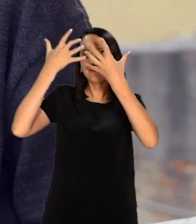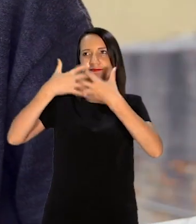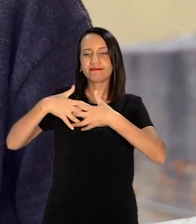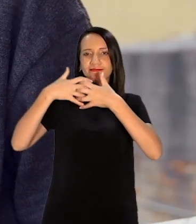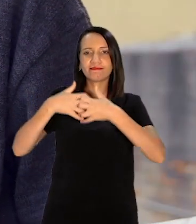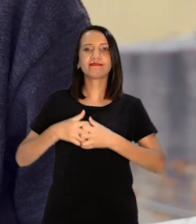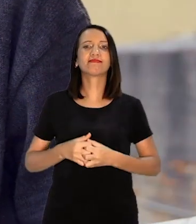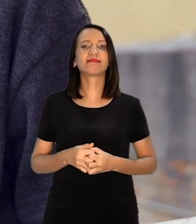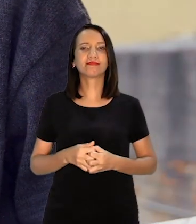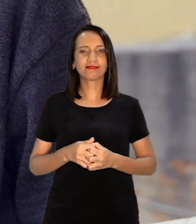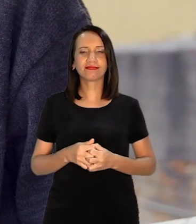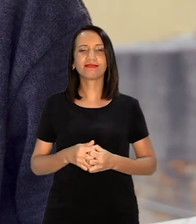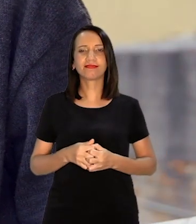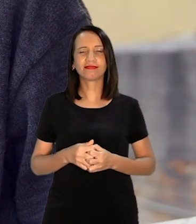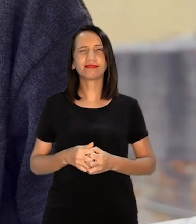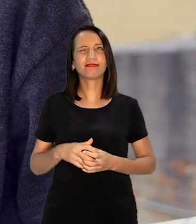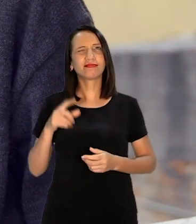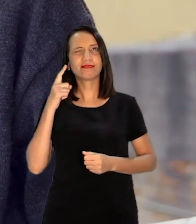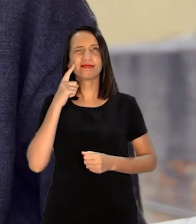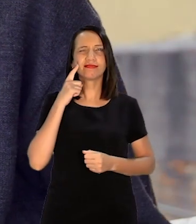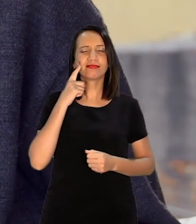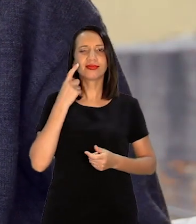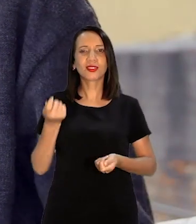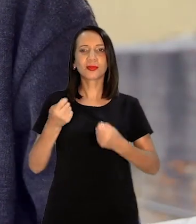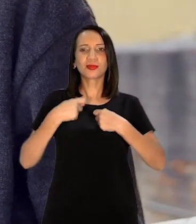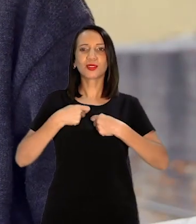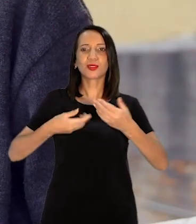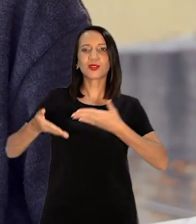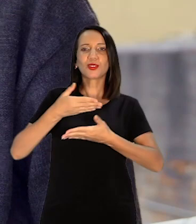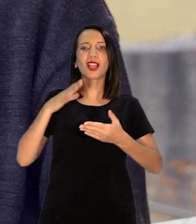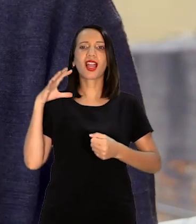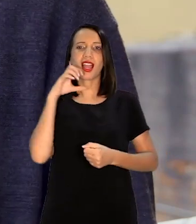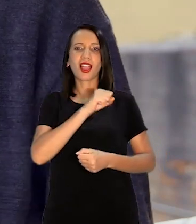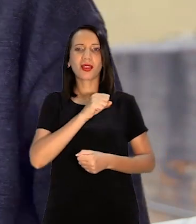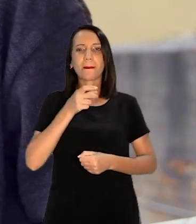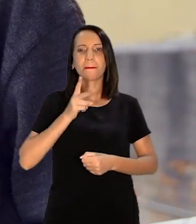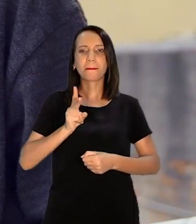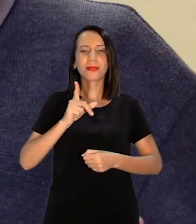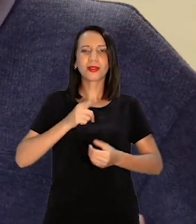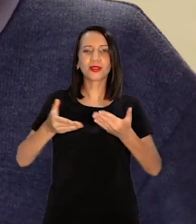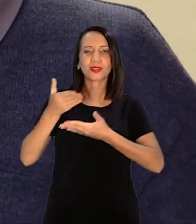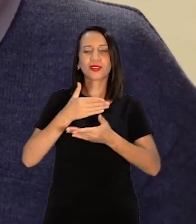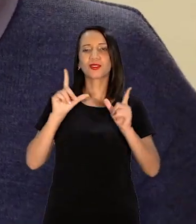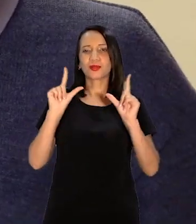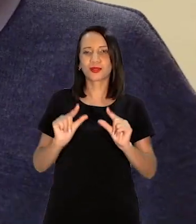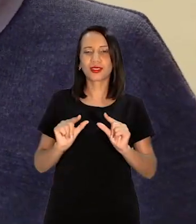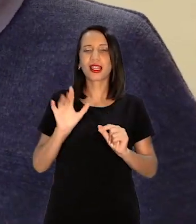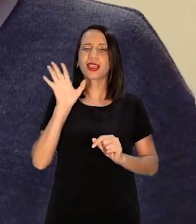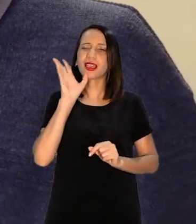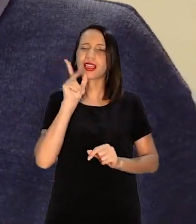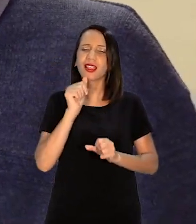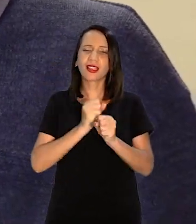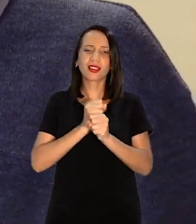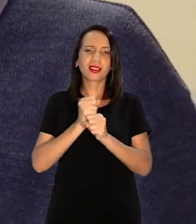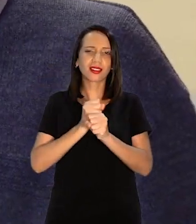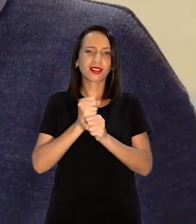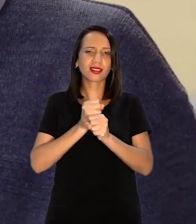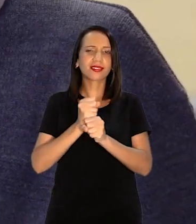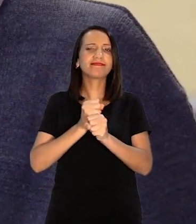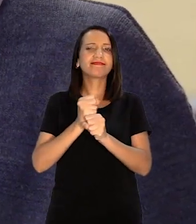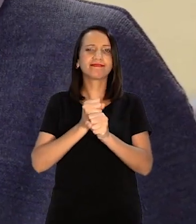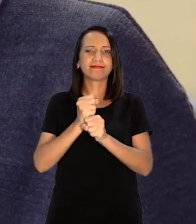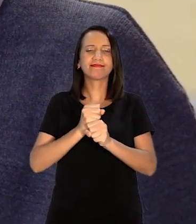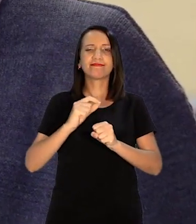conseguir alguma coisa Que me desse um retorno rápido Mesmo que um retorno baixo Demorou muitos anos Pra